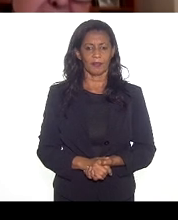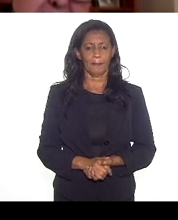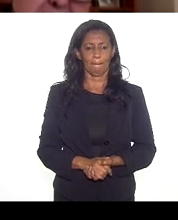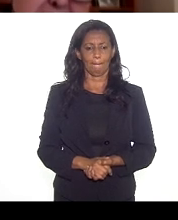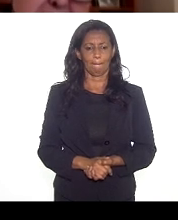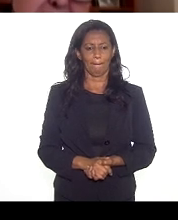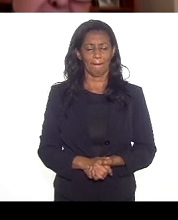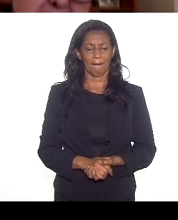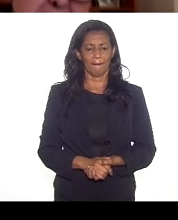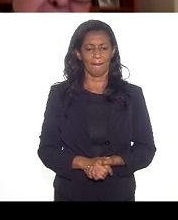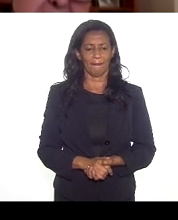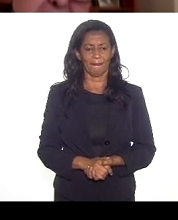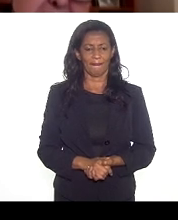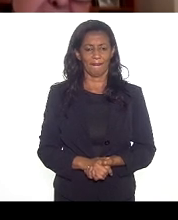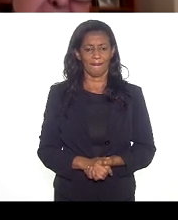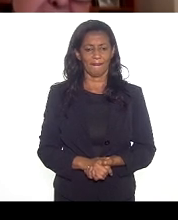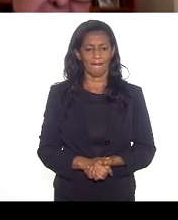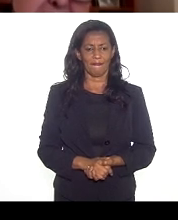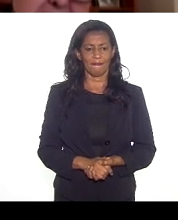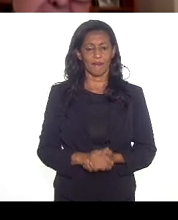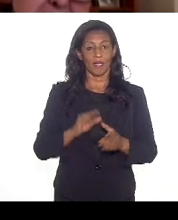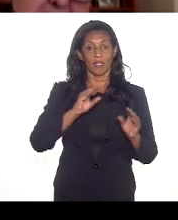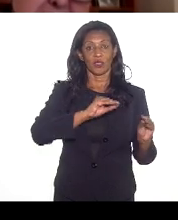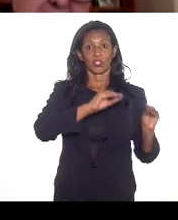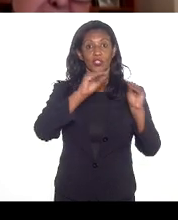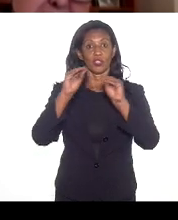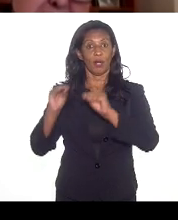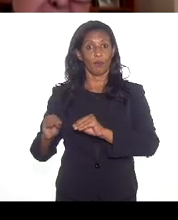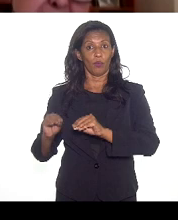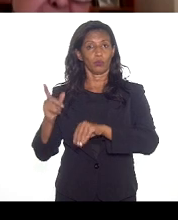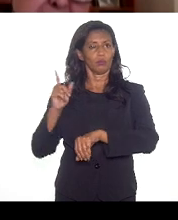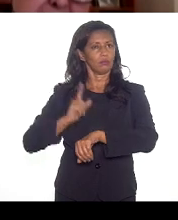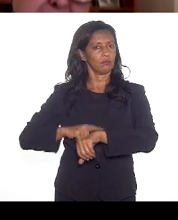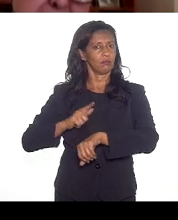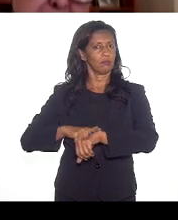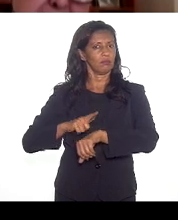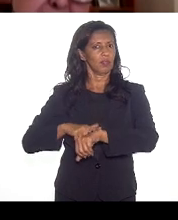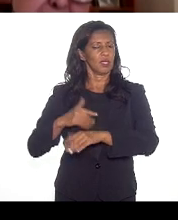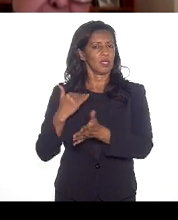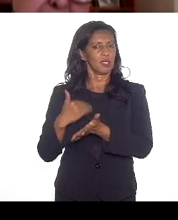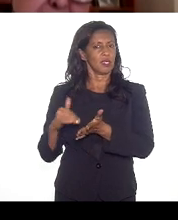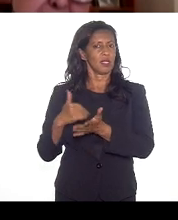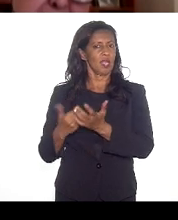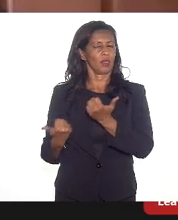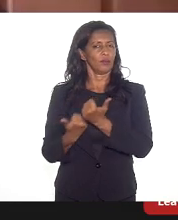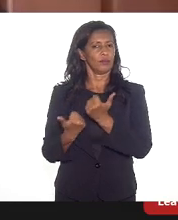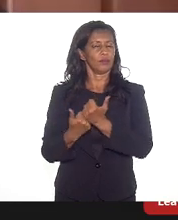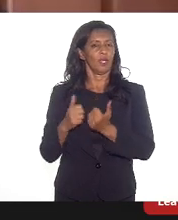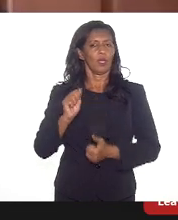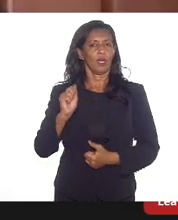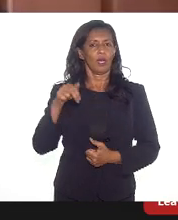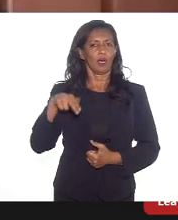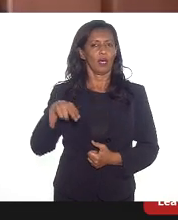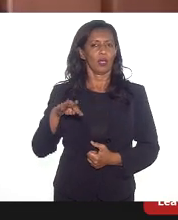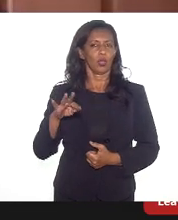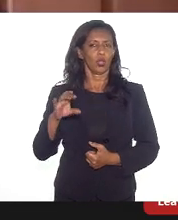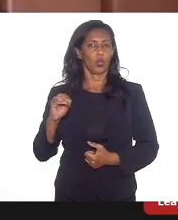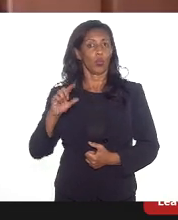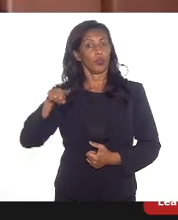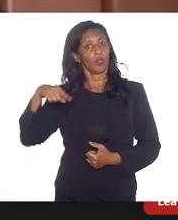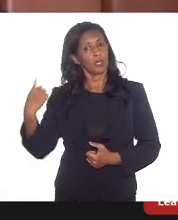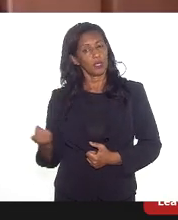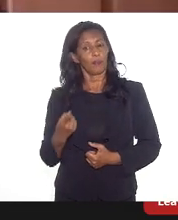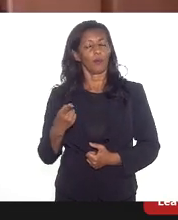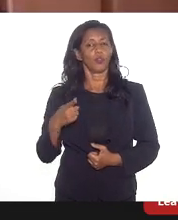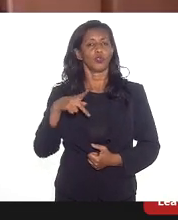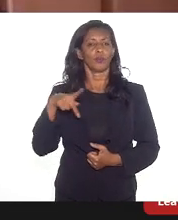intervenção, e já passo imediatamente para o subsecretário Antônio Barbosa, e depois para o professor Mauro